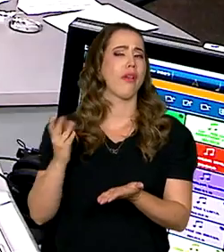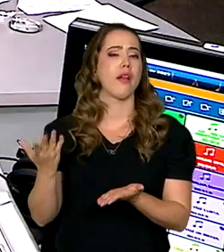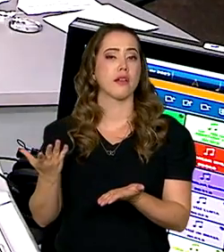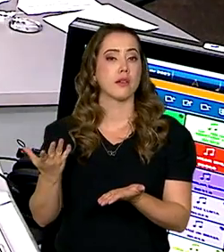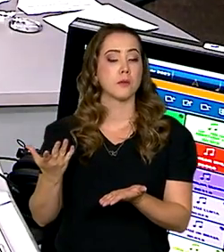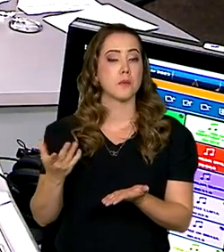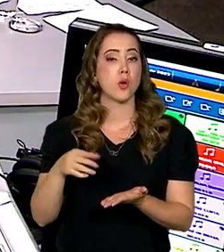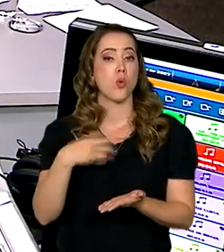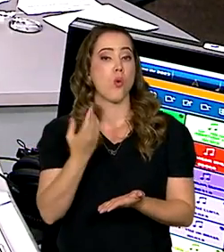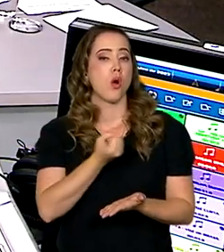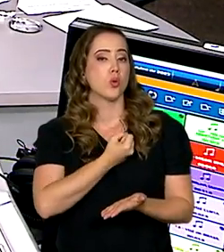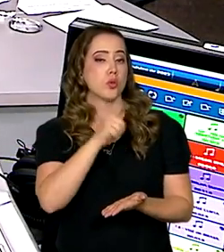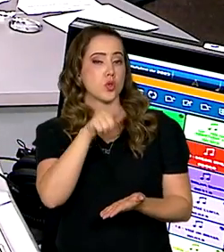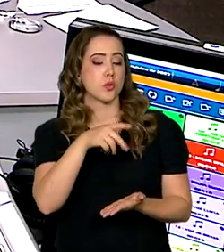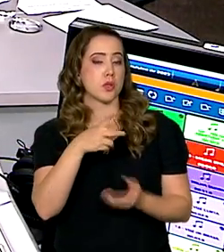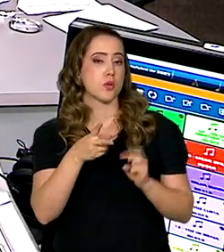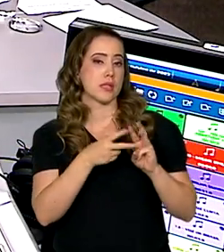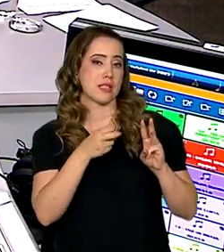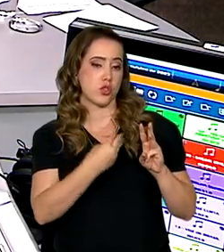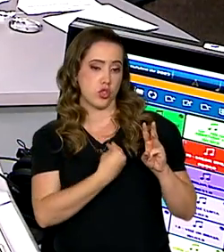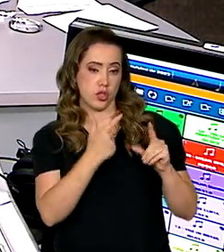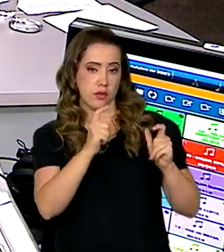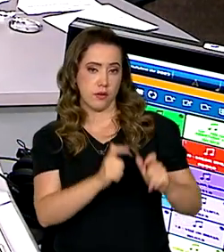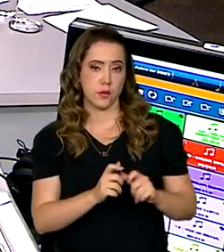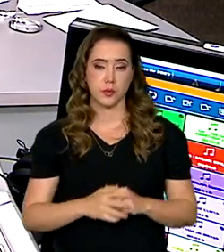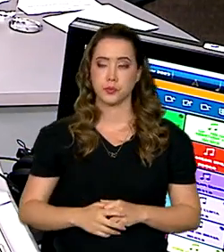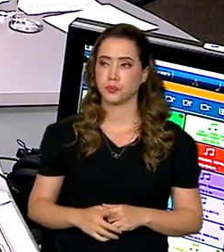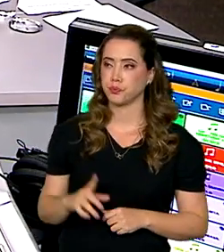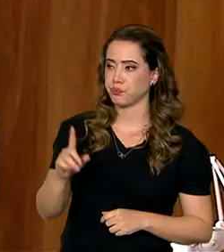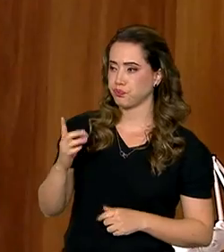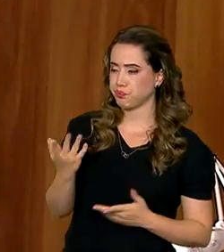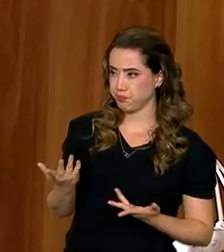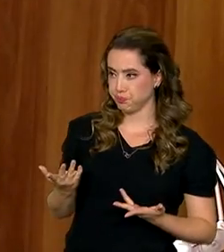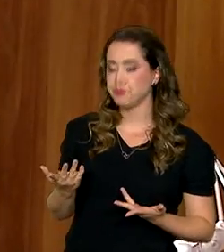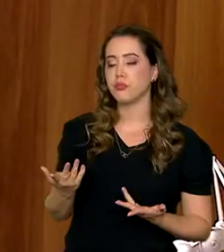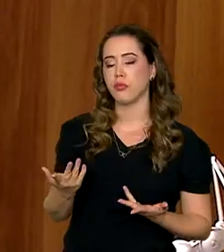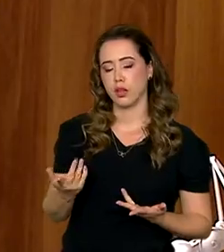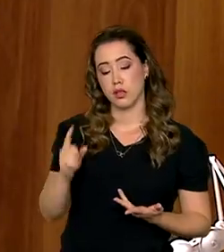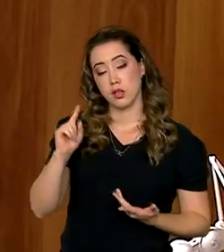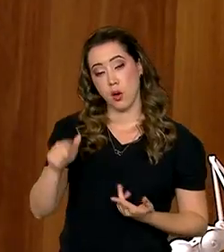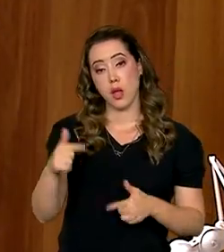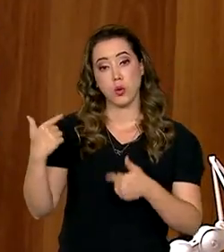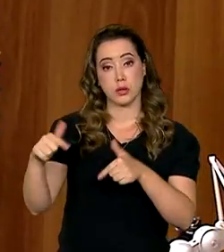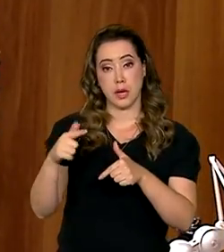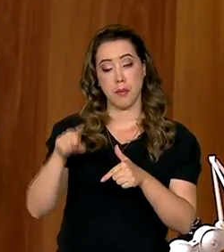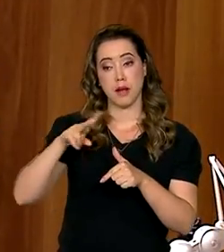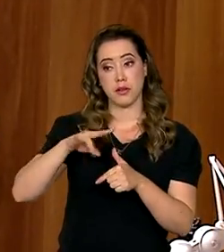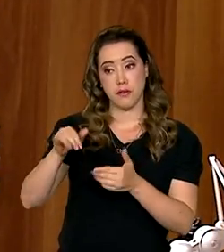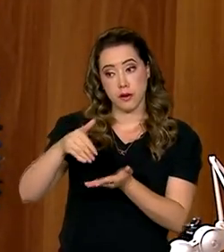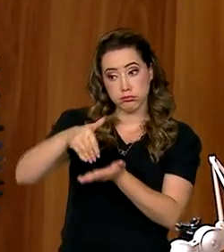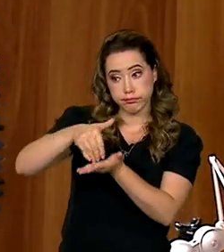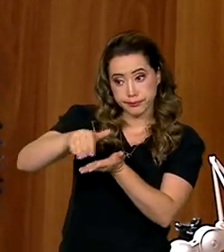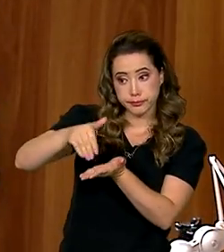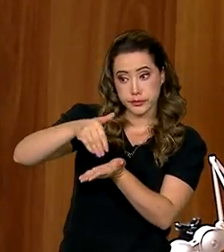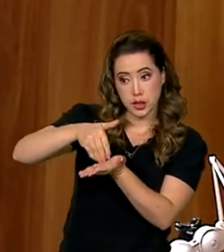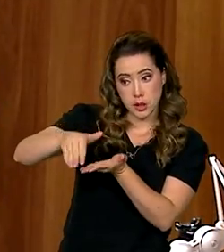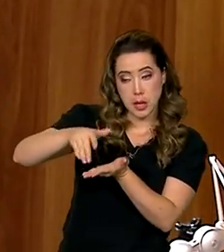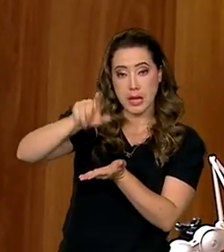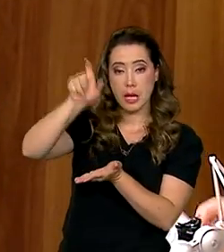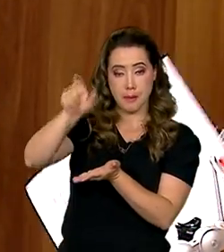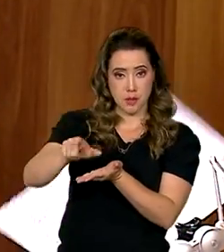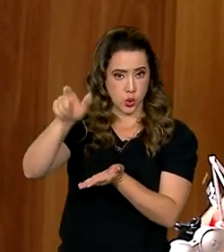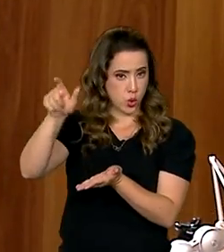vivem lá? Bom, é uma operação que vai fazer a desintrusão, ou seja, a